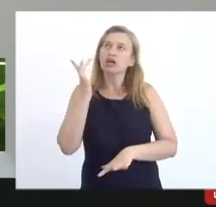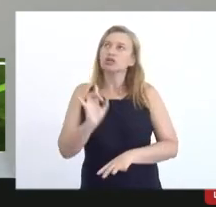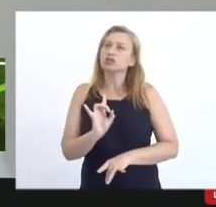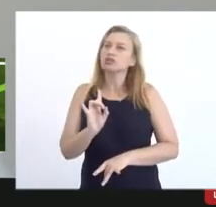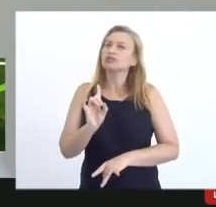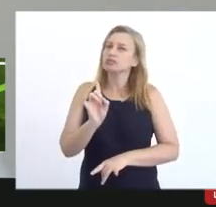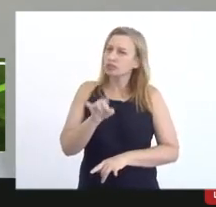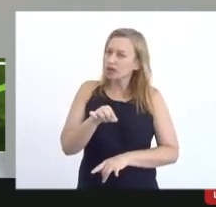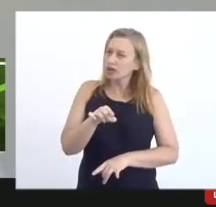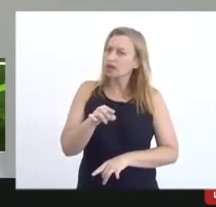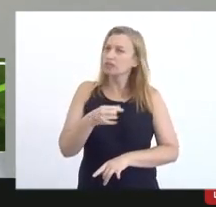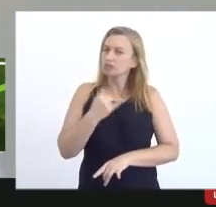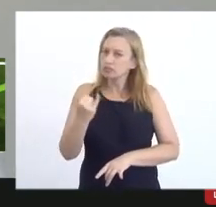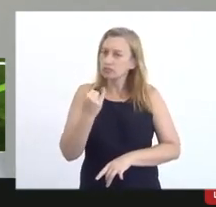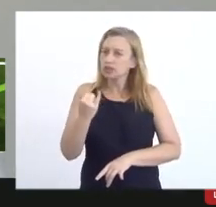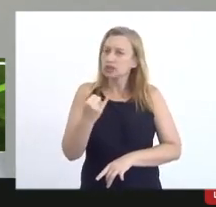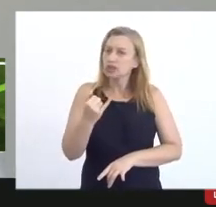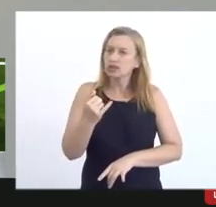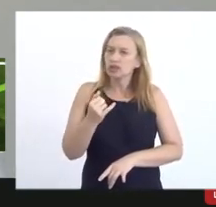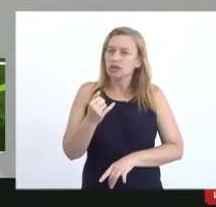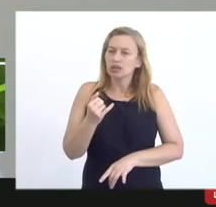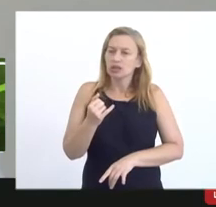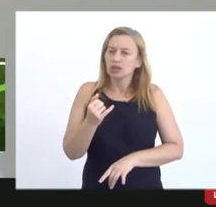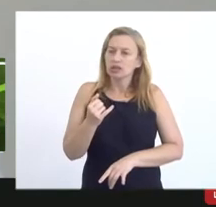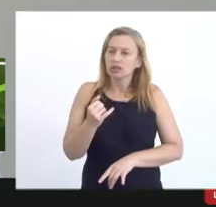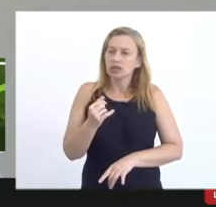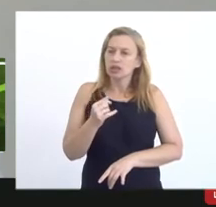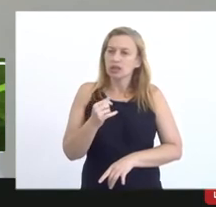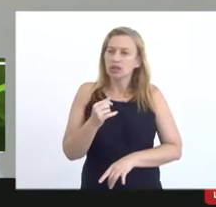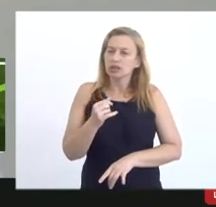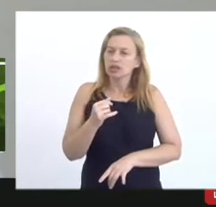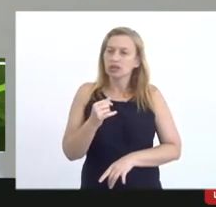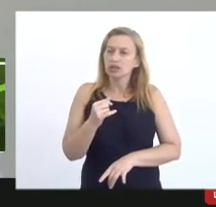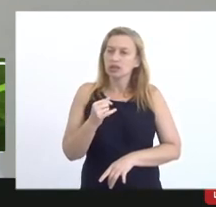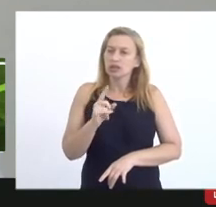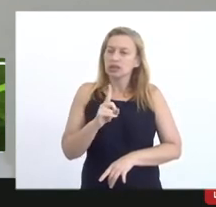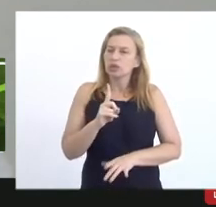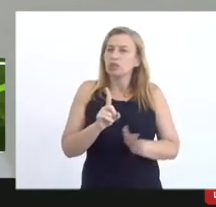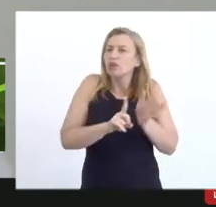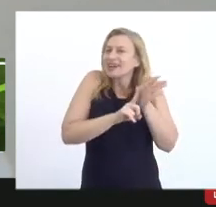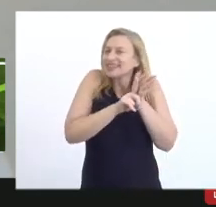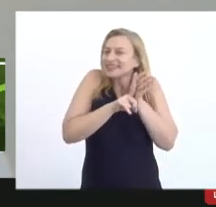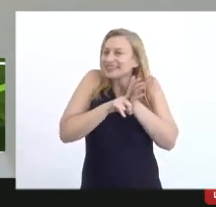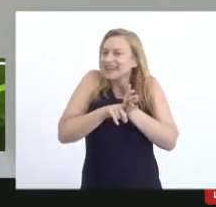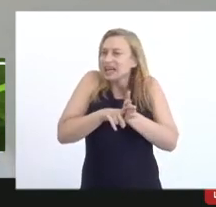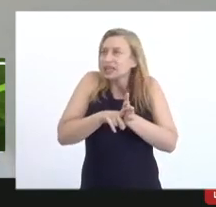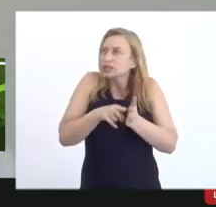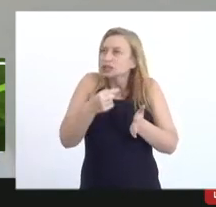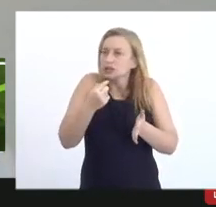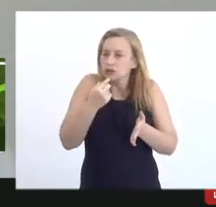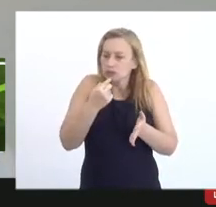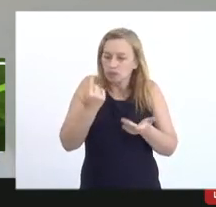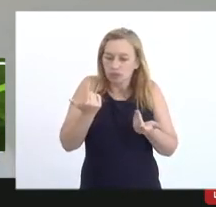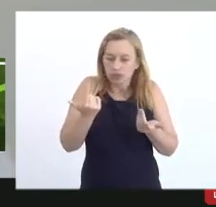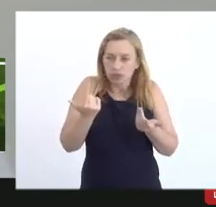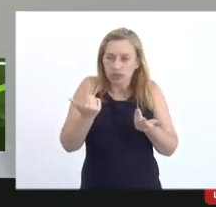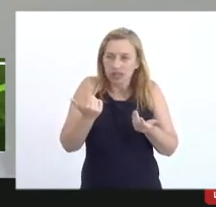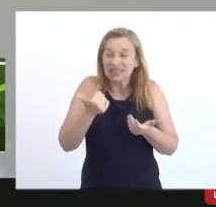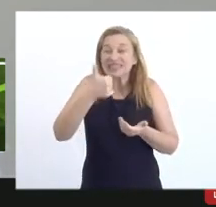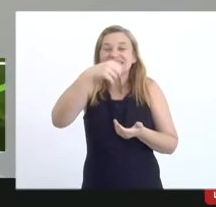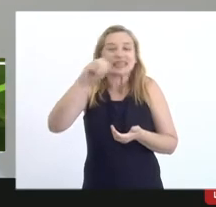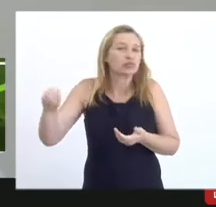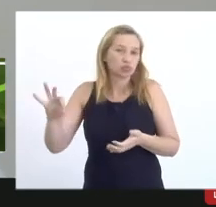necessário mas não para uma análise digamos assim de 100